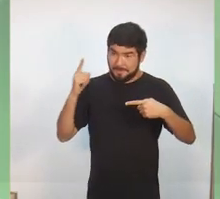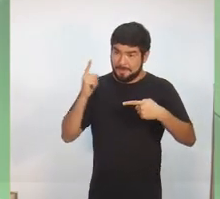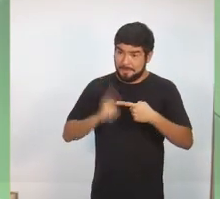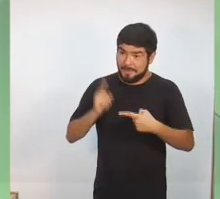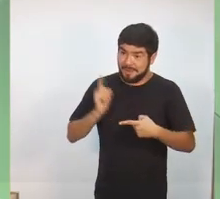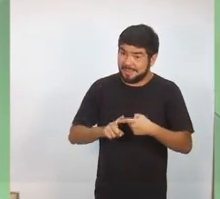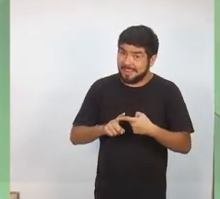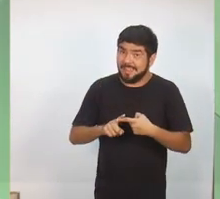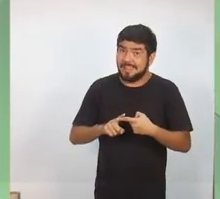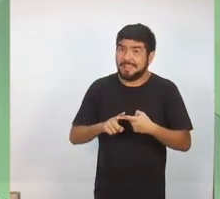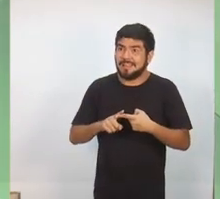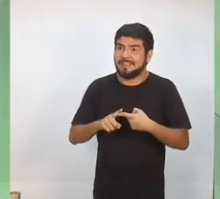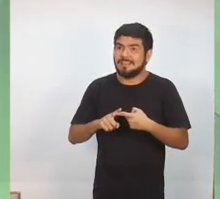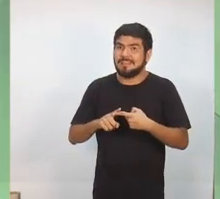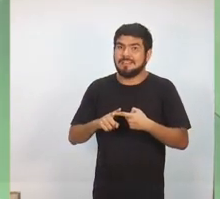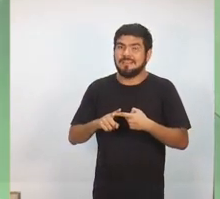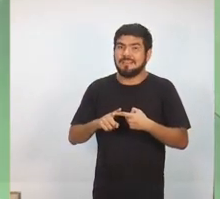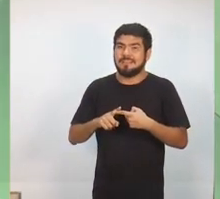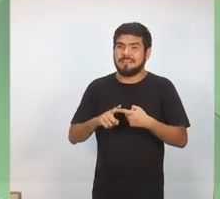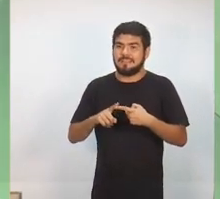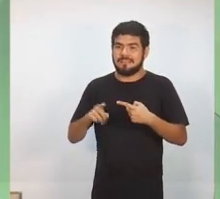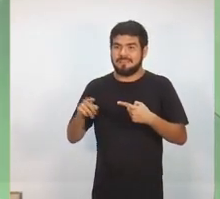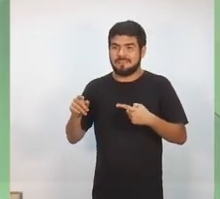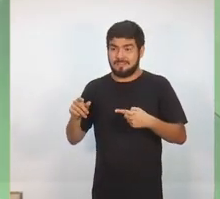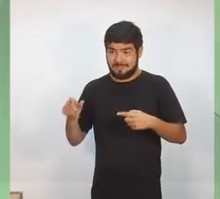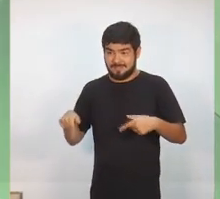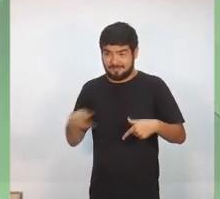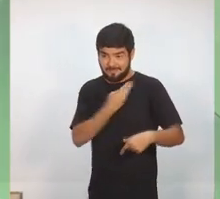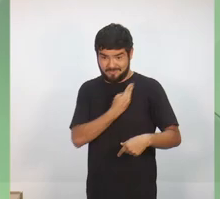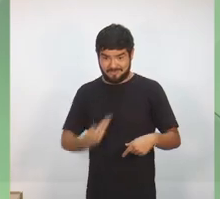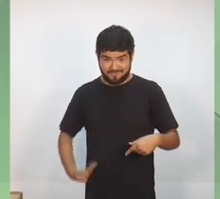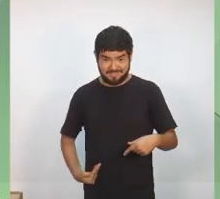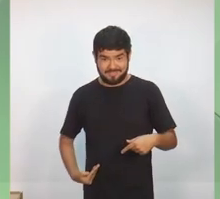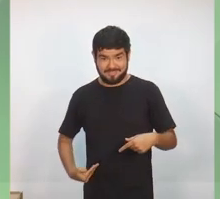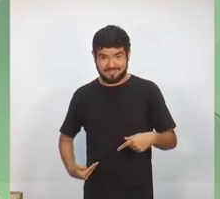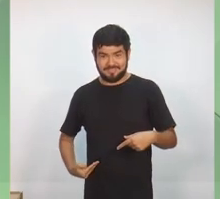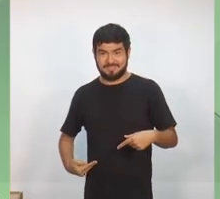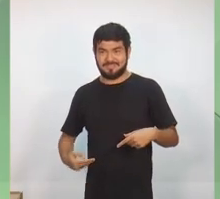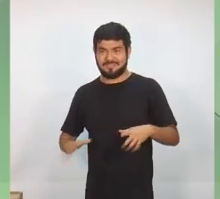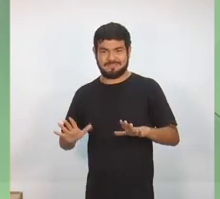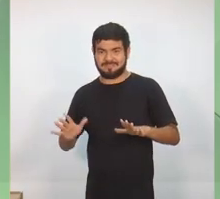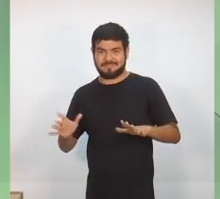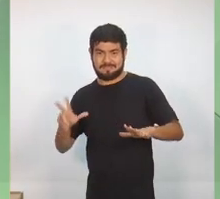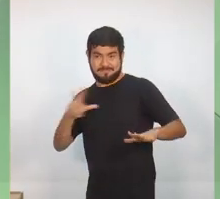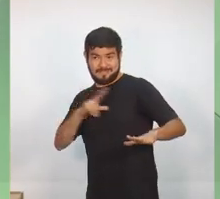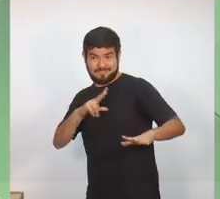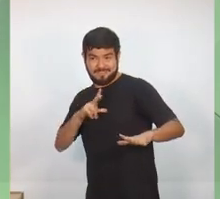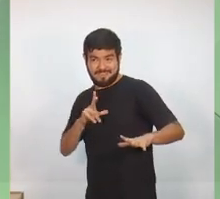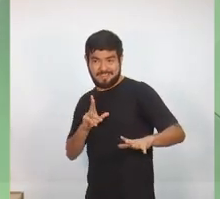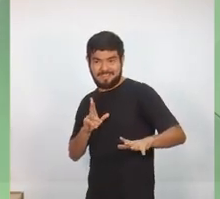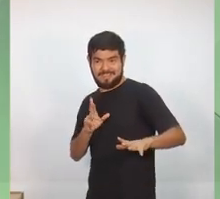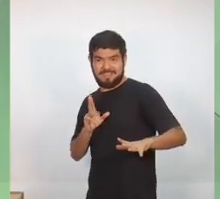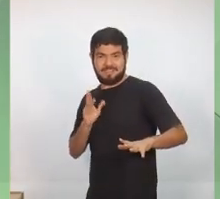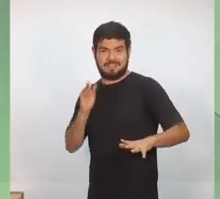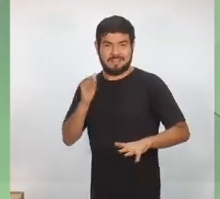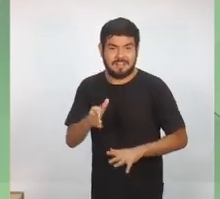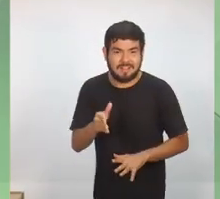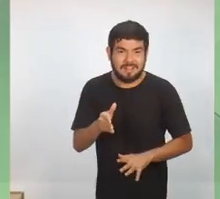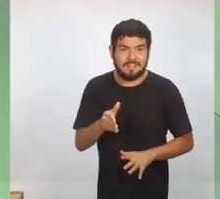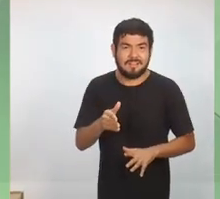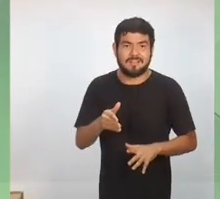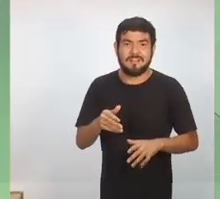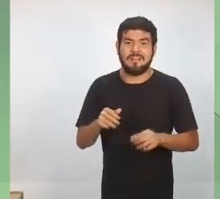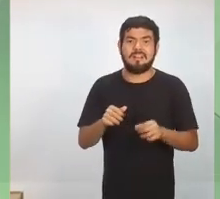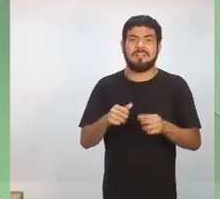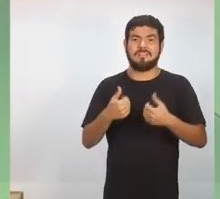porque quando a iniciativa privada se coloca para prestar um serviço, ela é obrigada